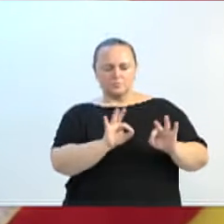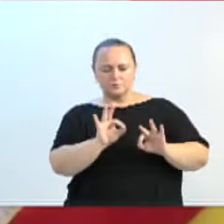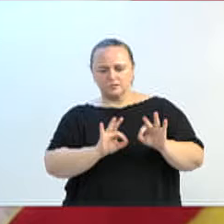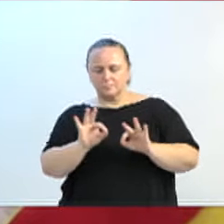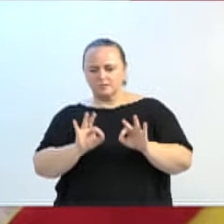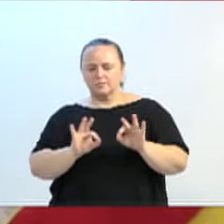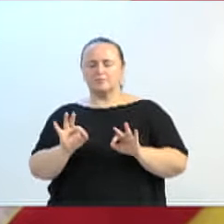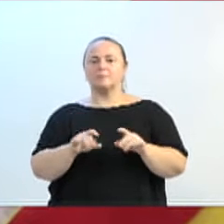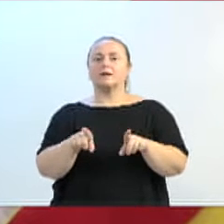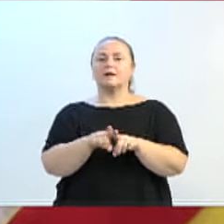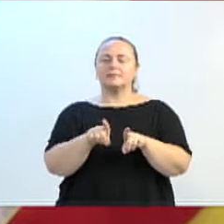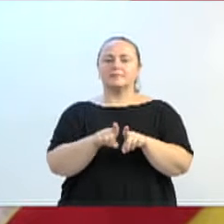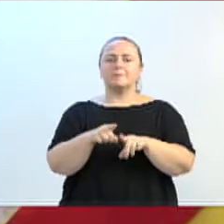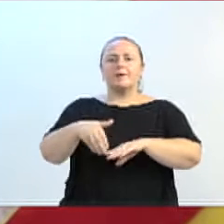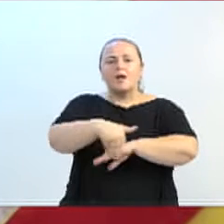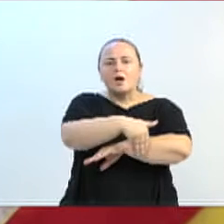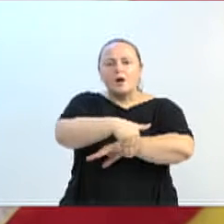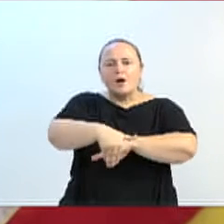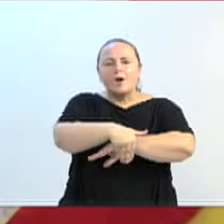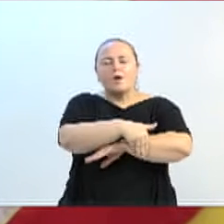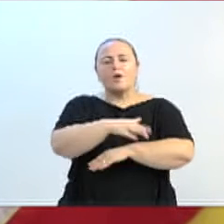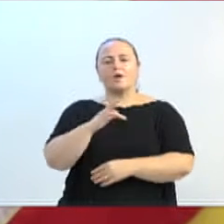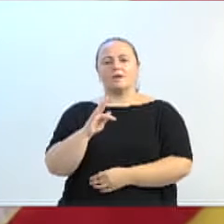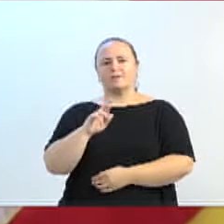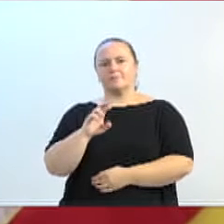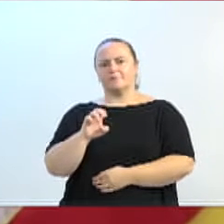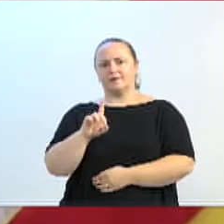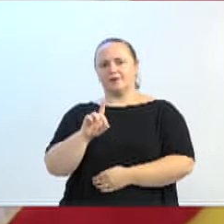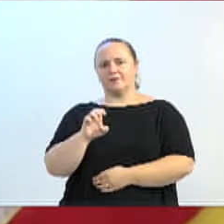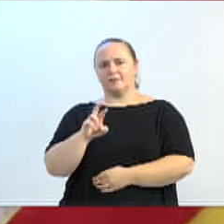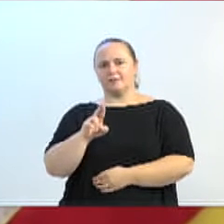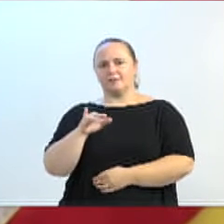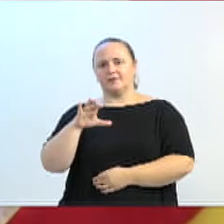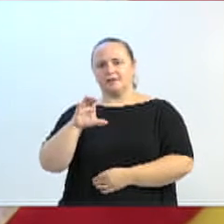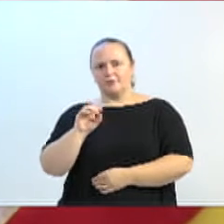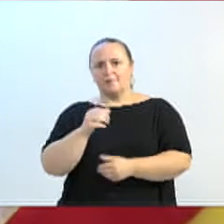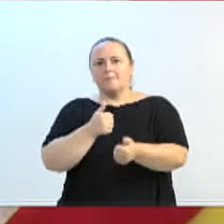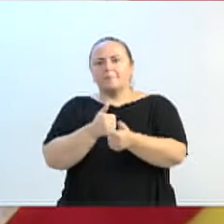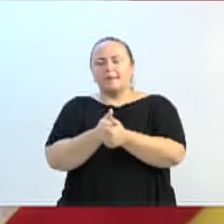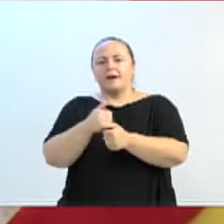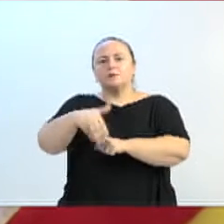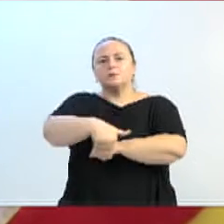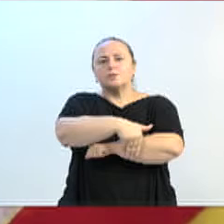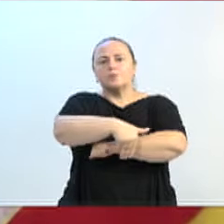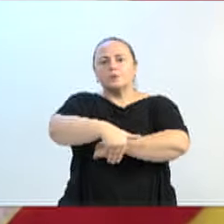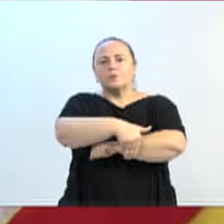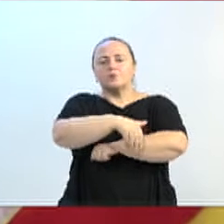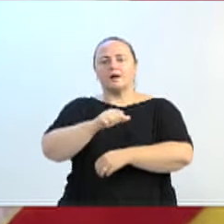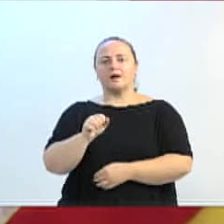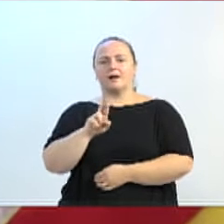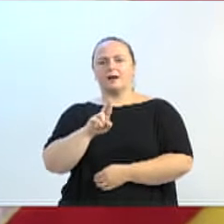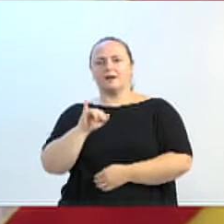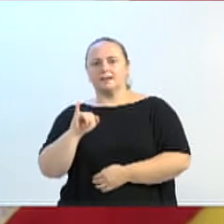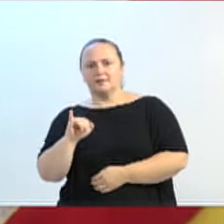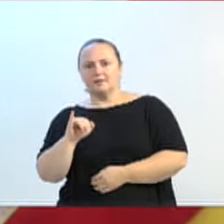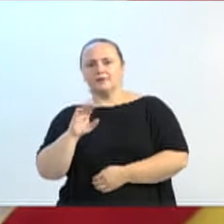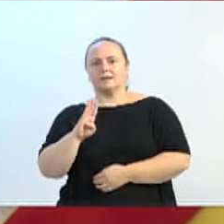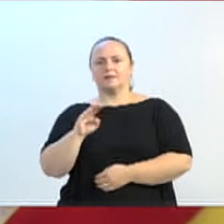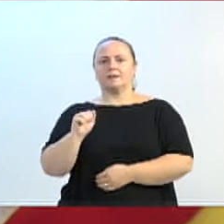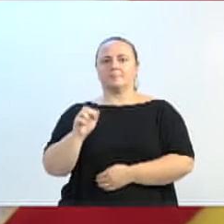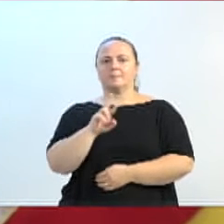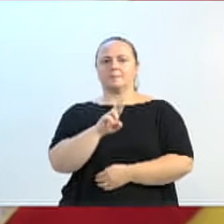bem como da Frederico Ienzen, desde o entroncamento com a Ari Barroso, até o famoso casarão